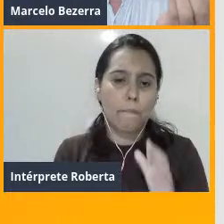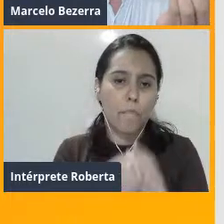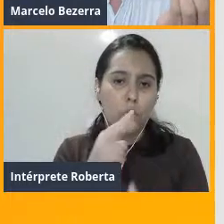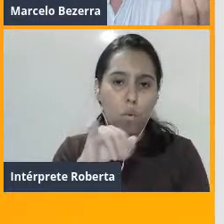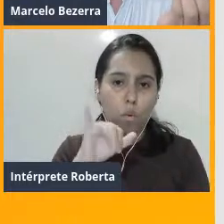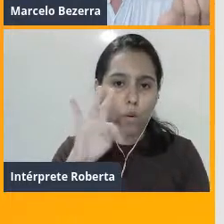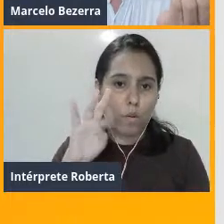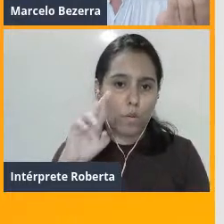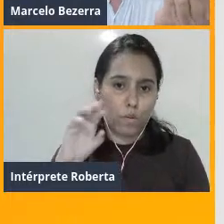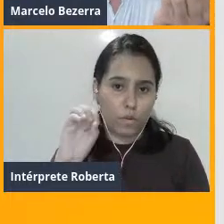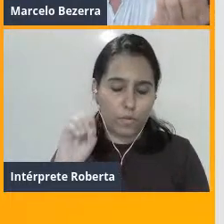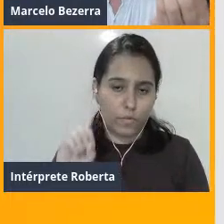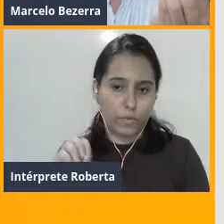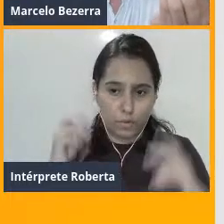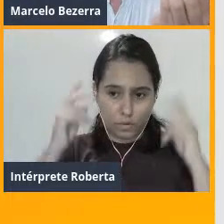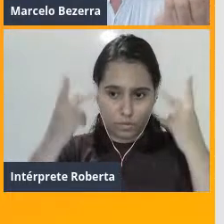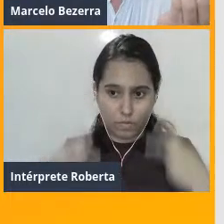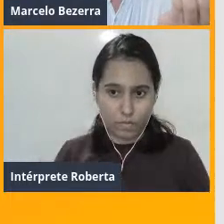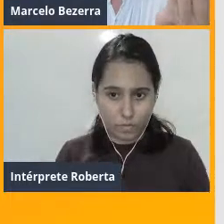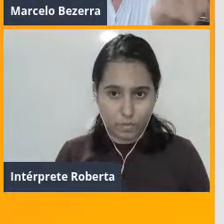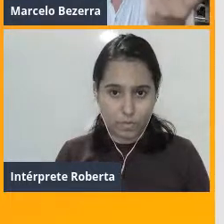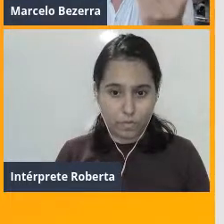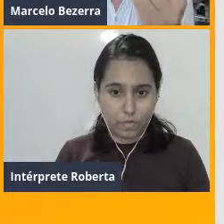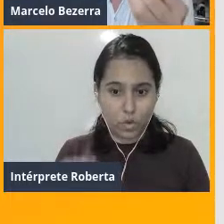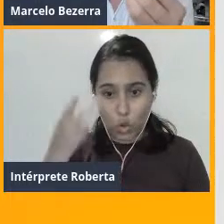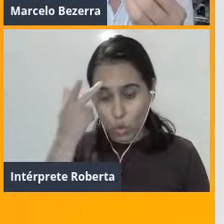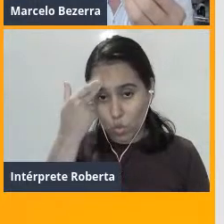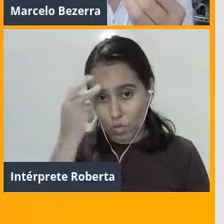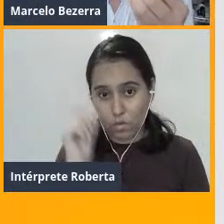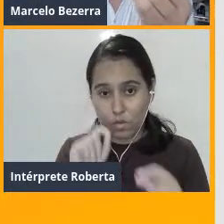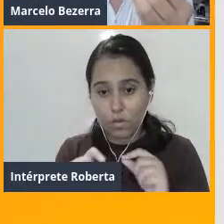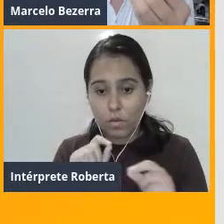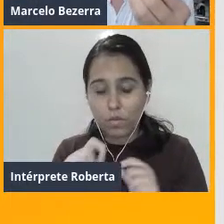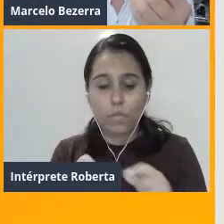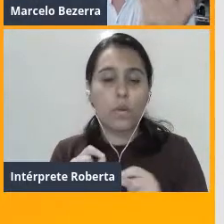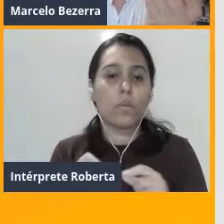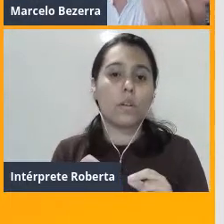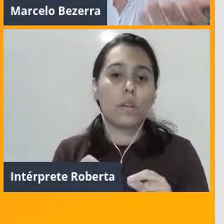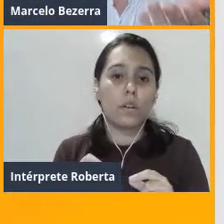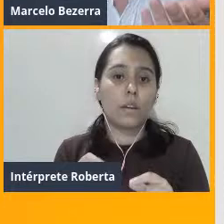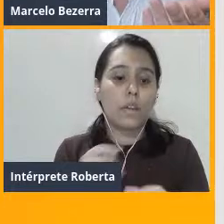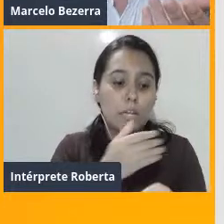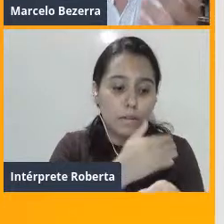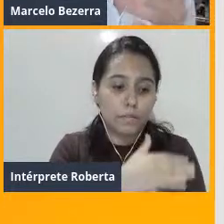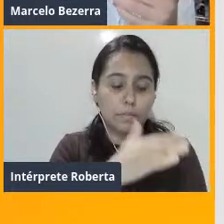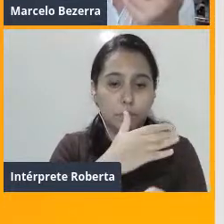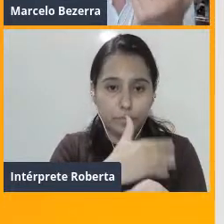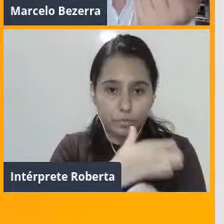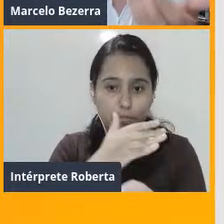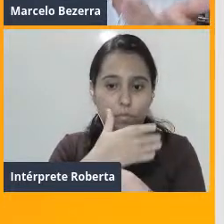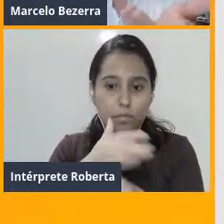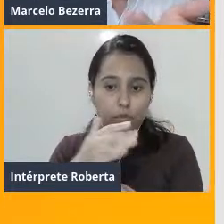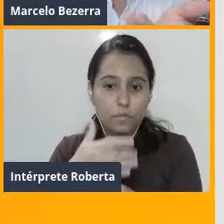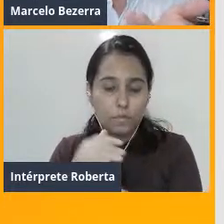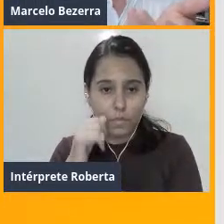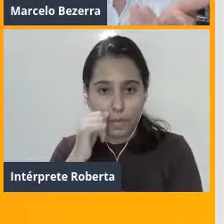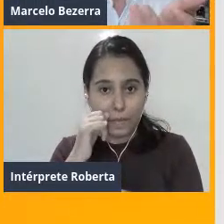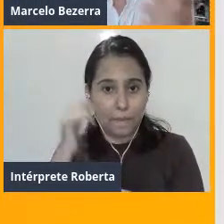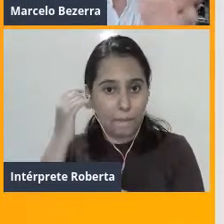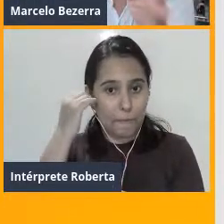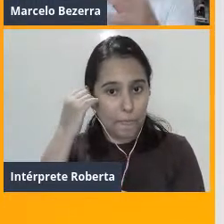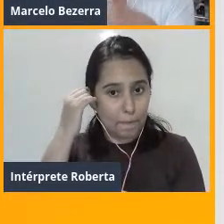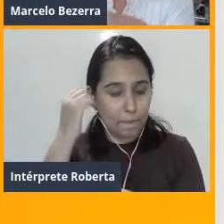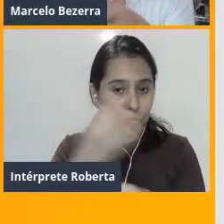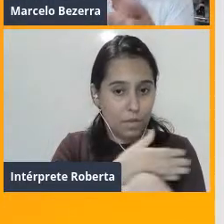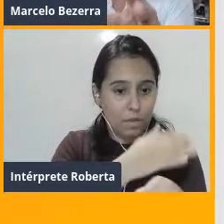normalmente, eles recorrem para treinar o seu pessoal ou a hipóocitos de camundongos,